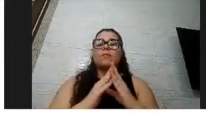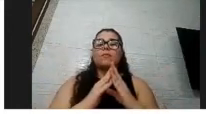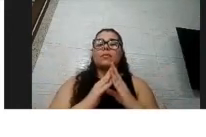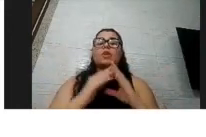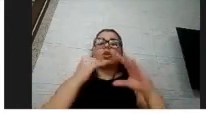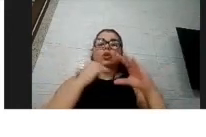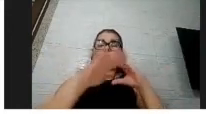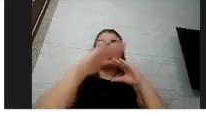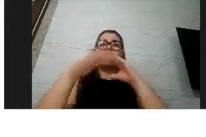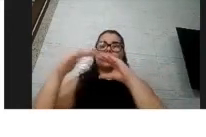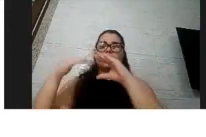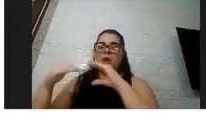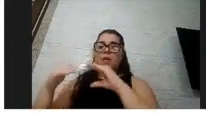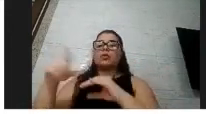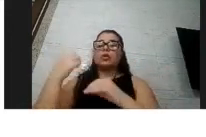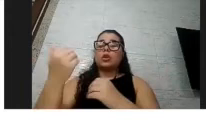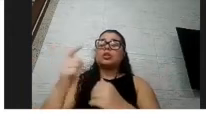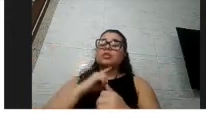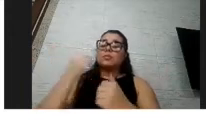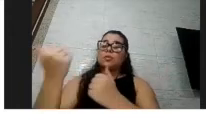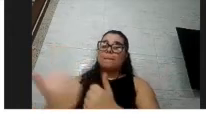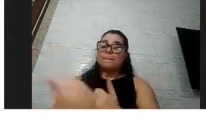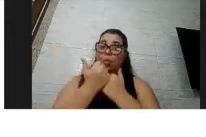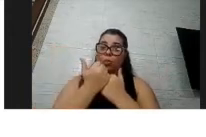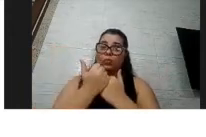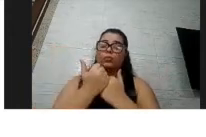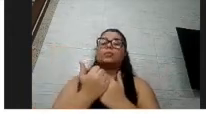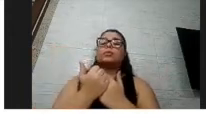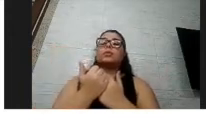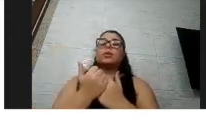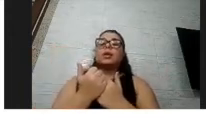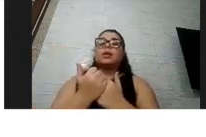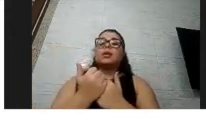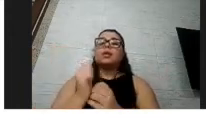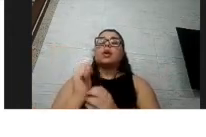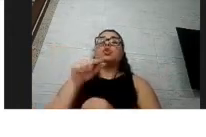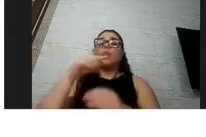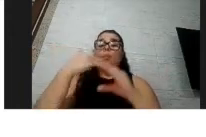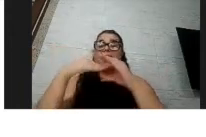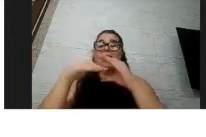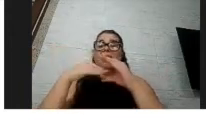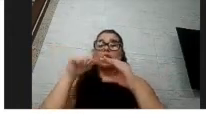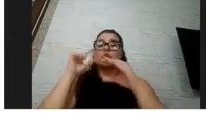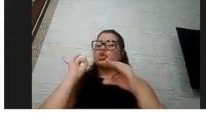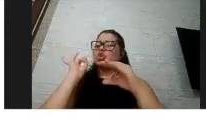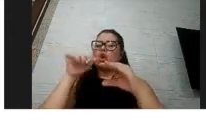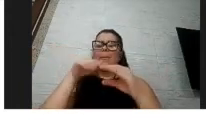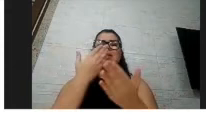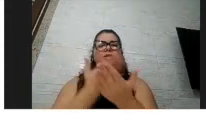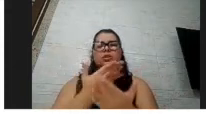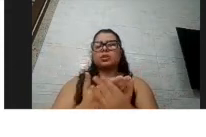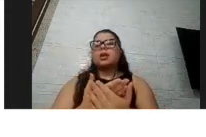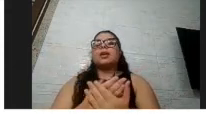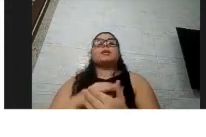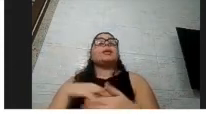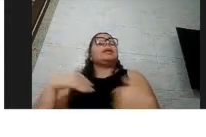Brasileira das Associações de Síndrome de Down, que disponibilizou um e-mail específico para o estudo, então, quem tem familiar ou